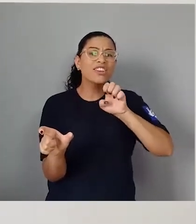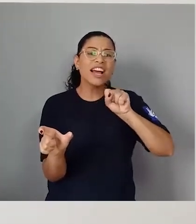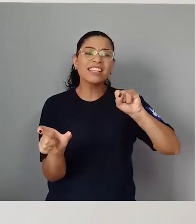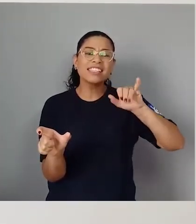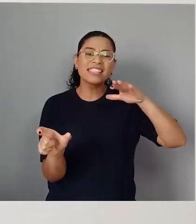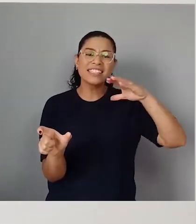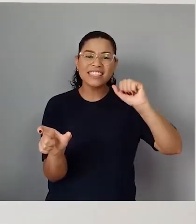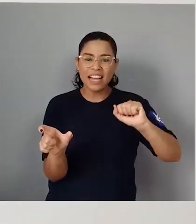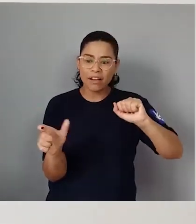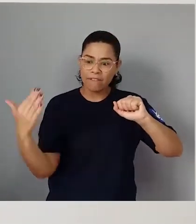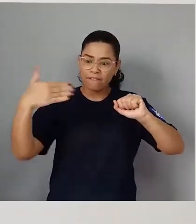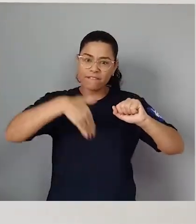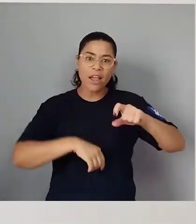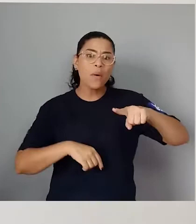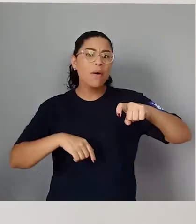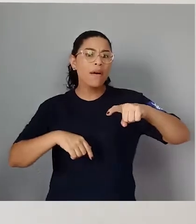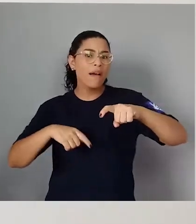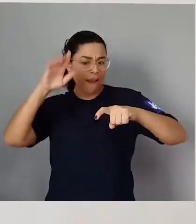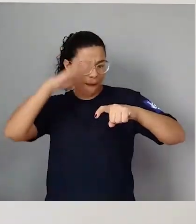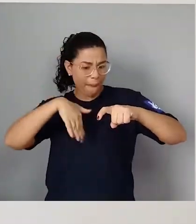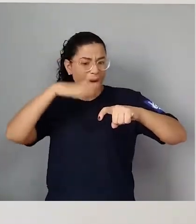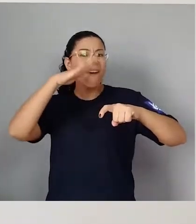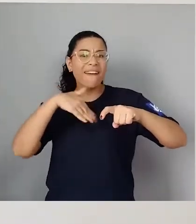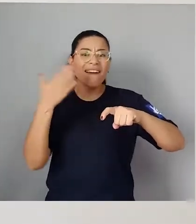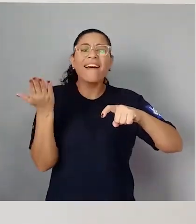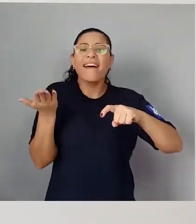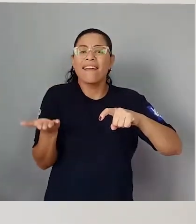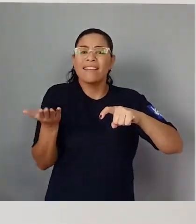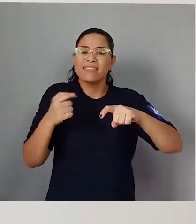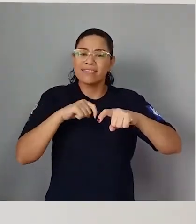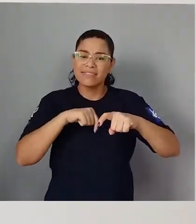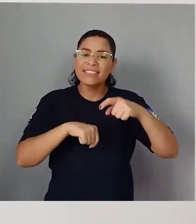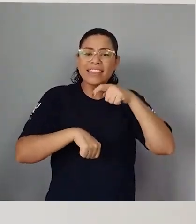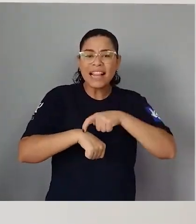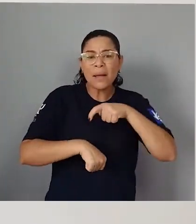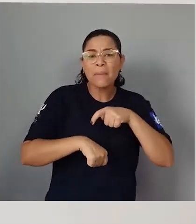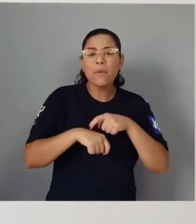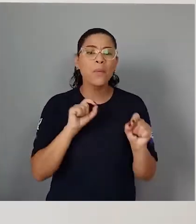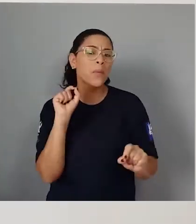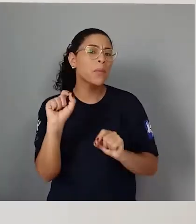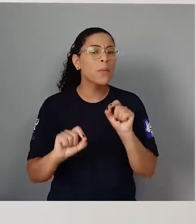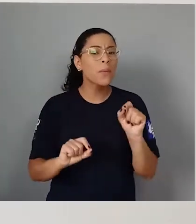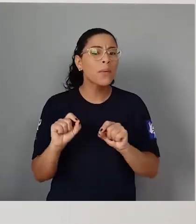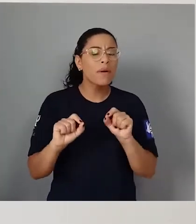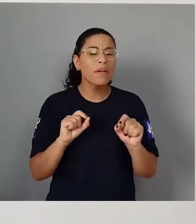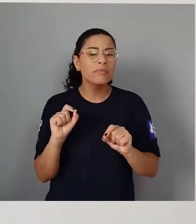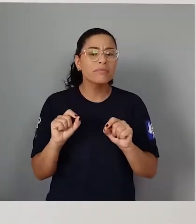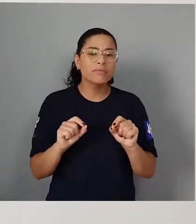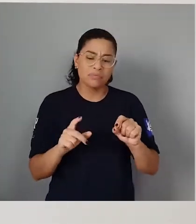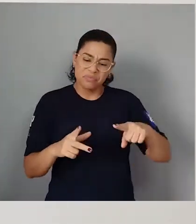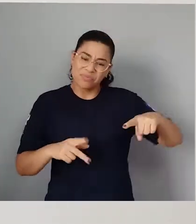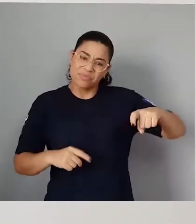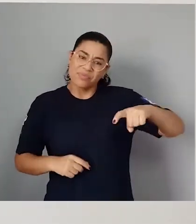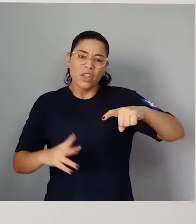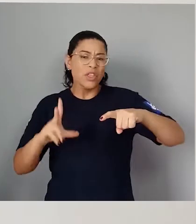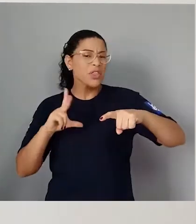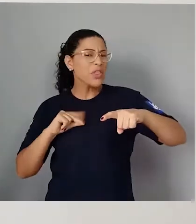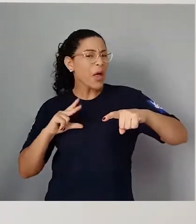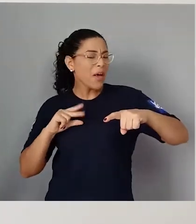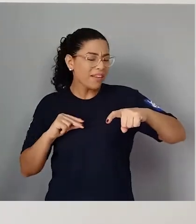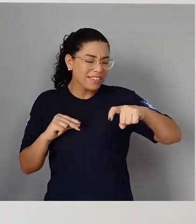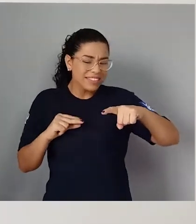aqui passou. No tempo da areia, fazia poeira. Puxa, Lagarta,